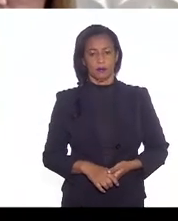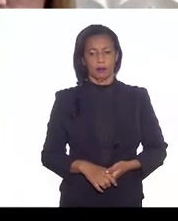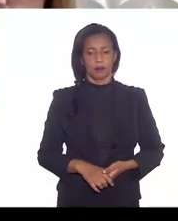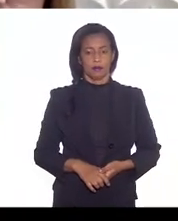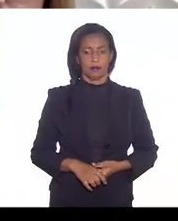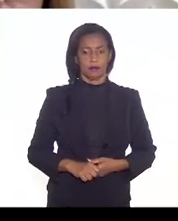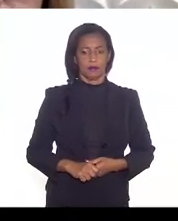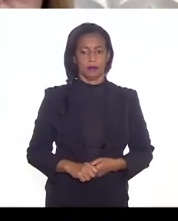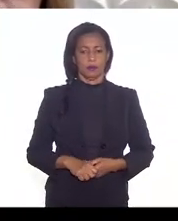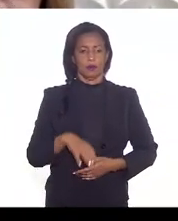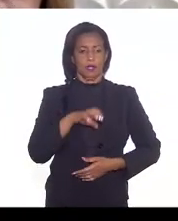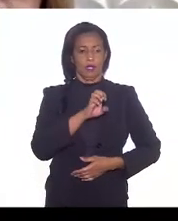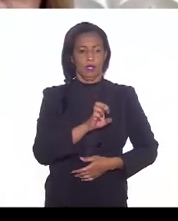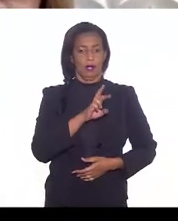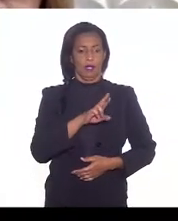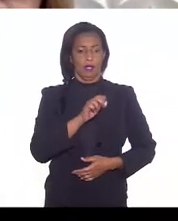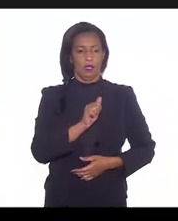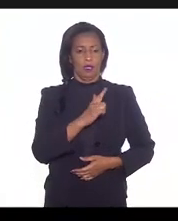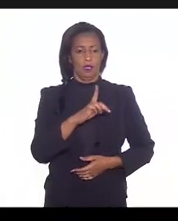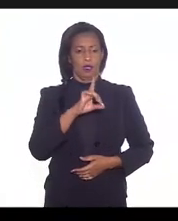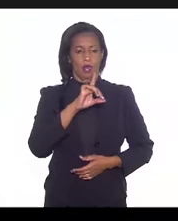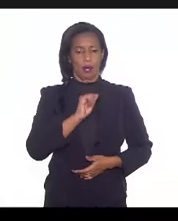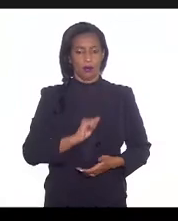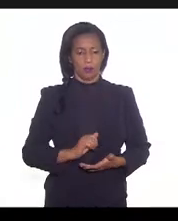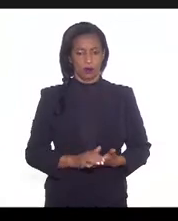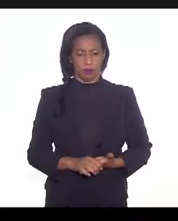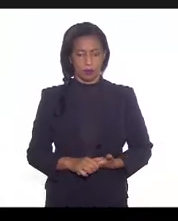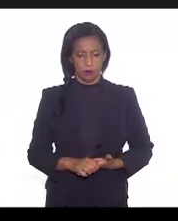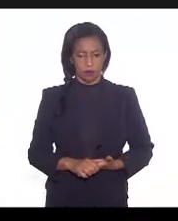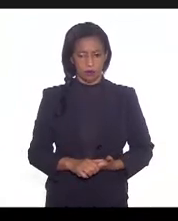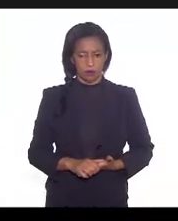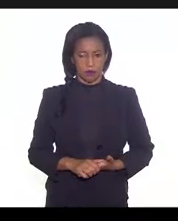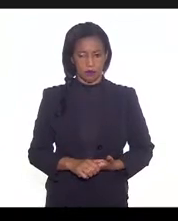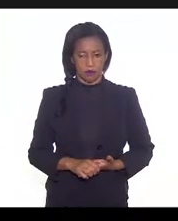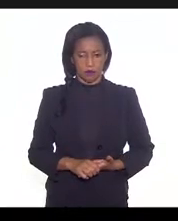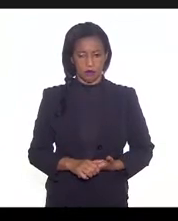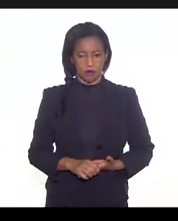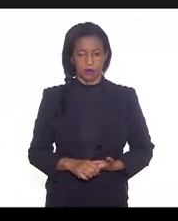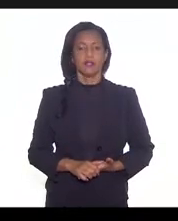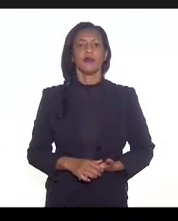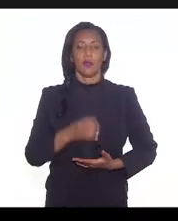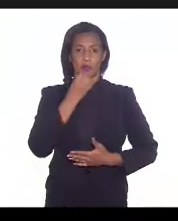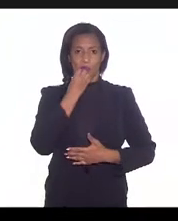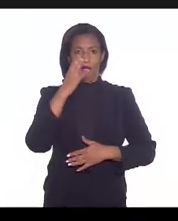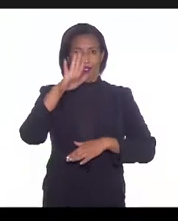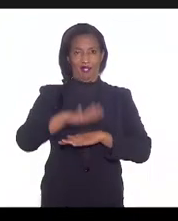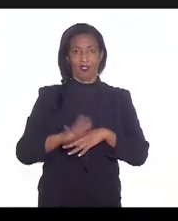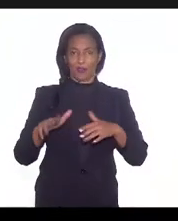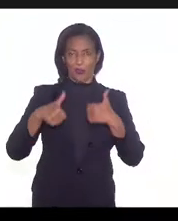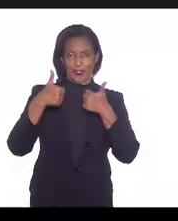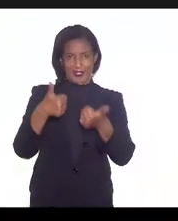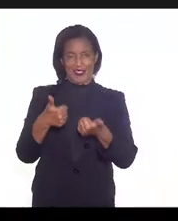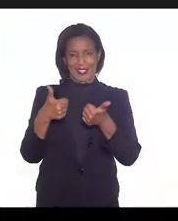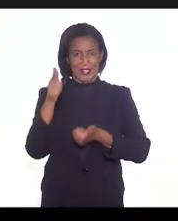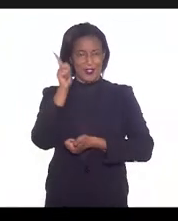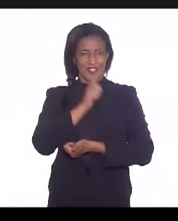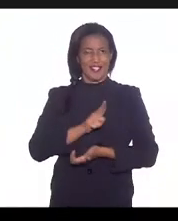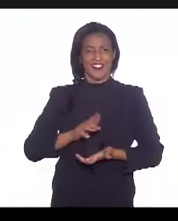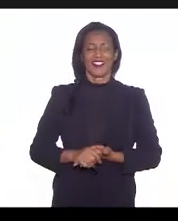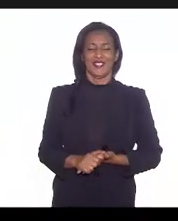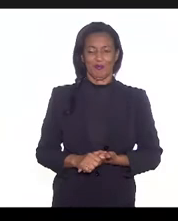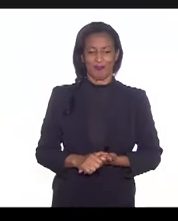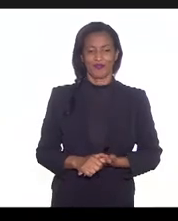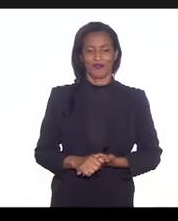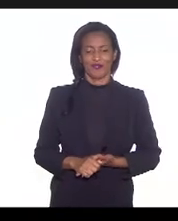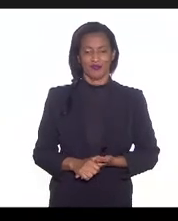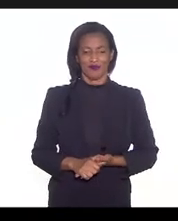Doutor Geralda parece que não então boa tarde estou sem desculpa não conseguiu eu